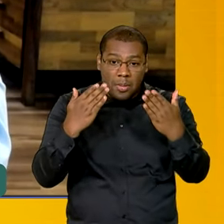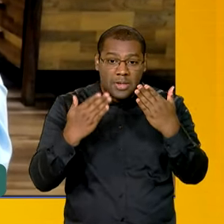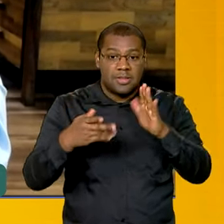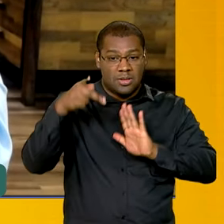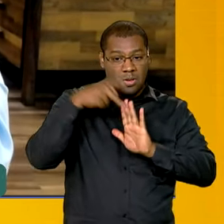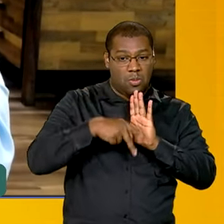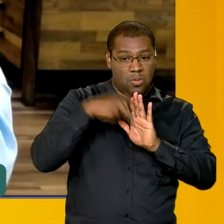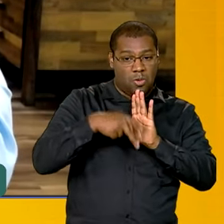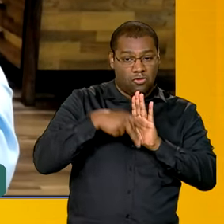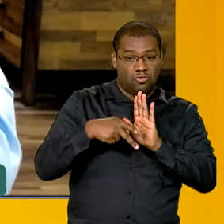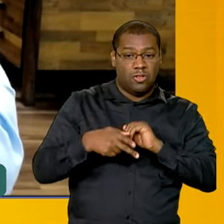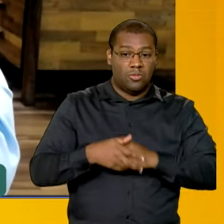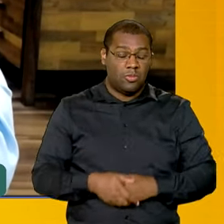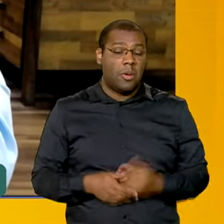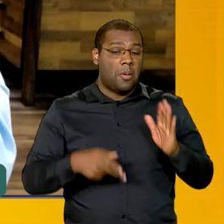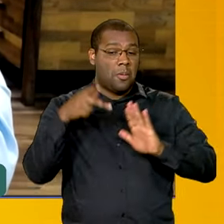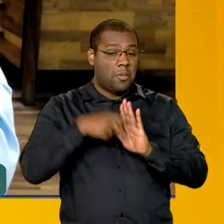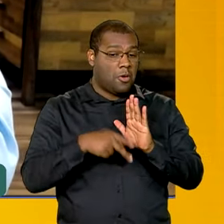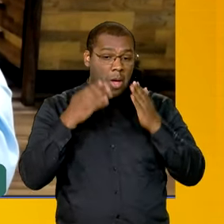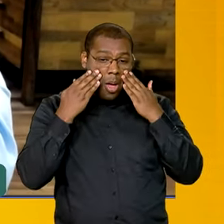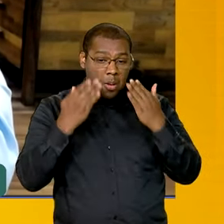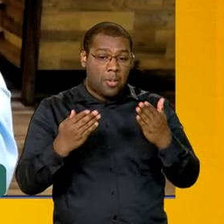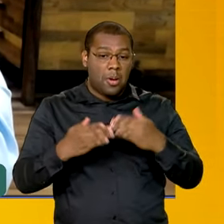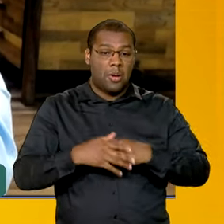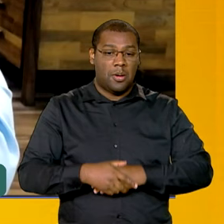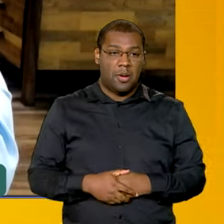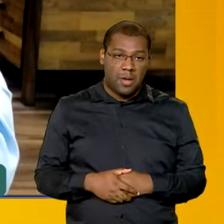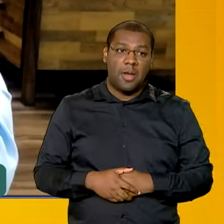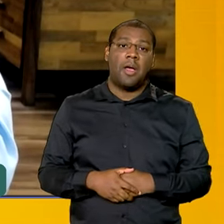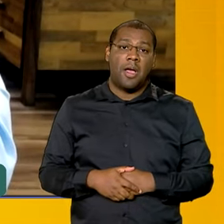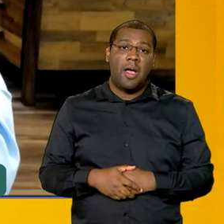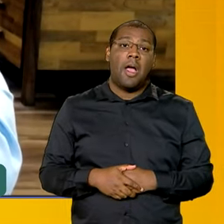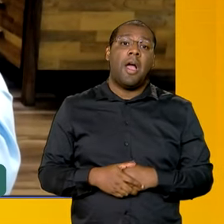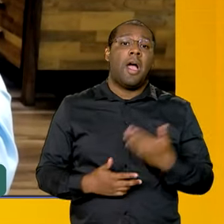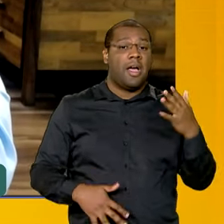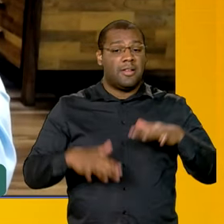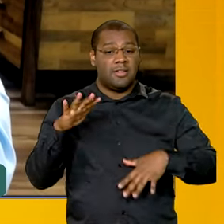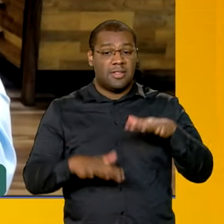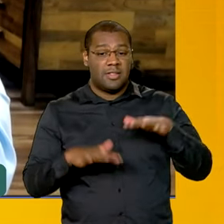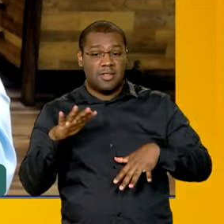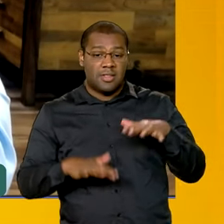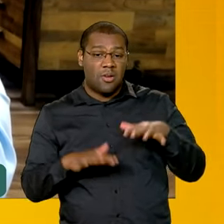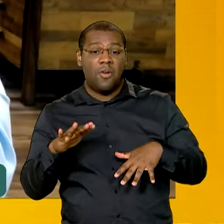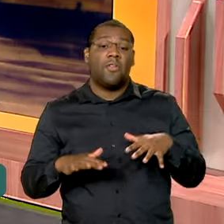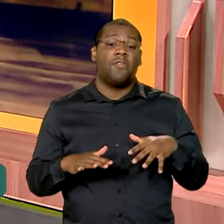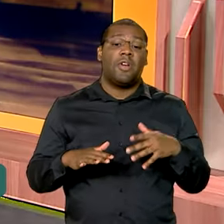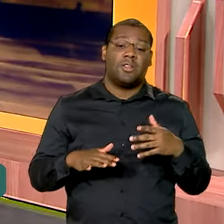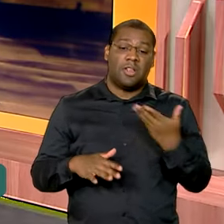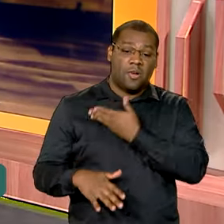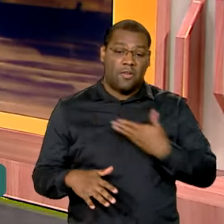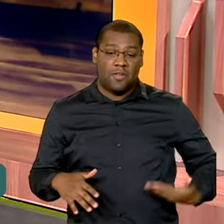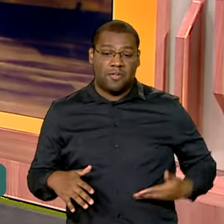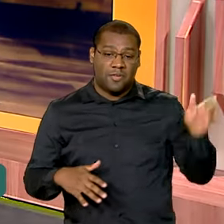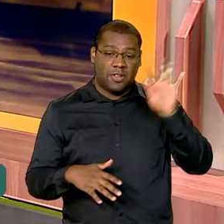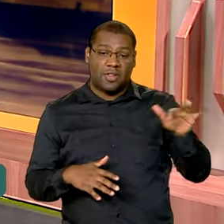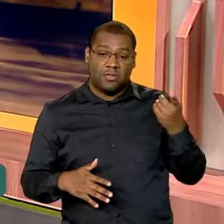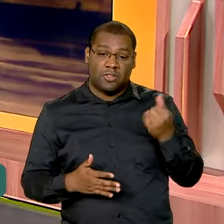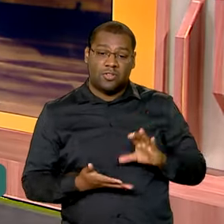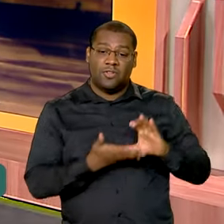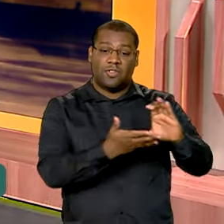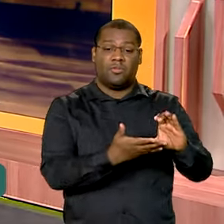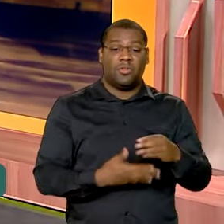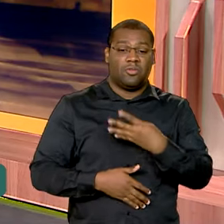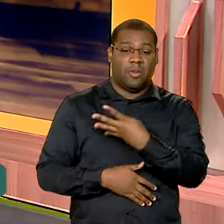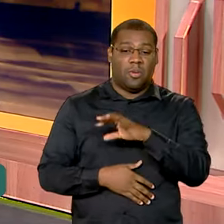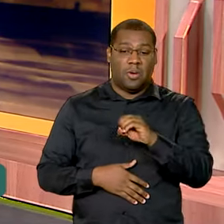e pode ter a soma de até a ordem de 40 a 50 bilhões. E essas pessoas que vão buscar o abono